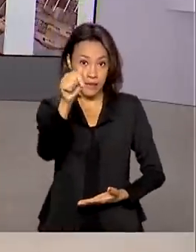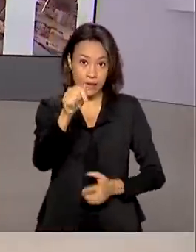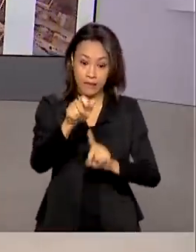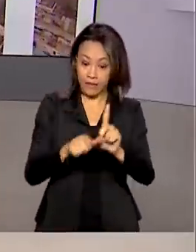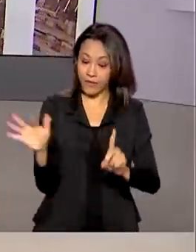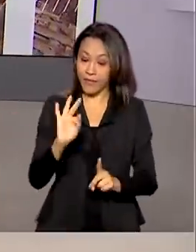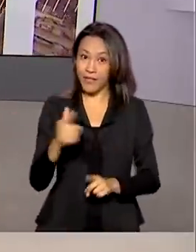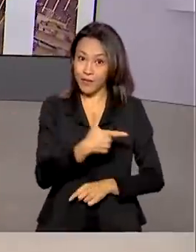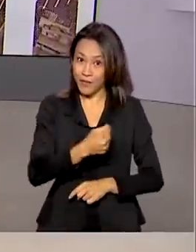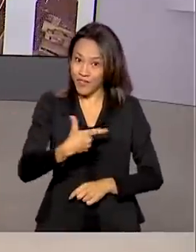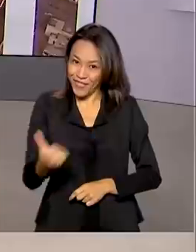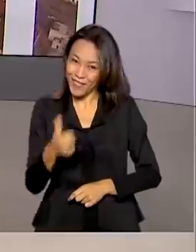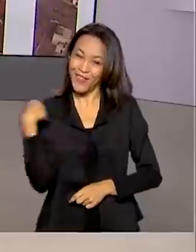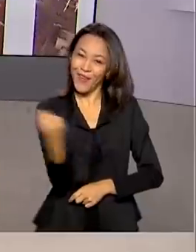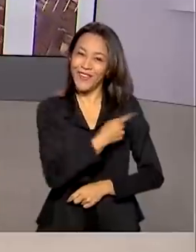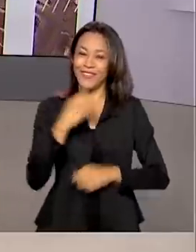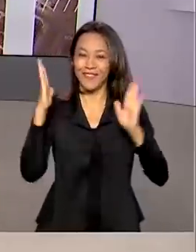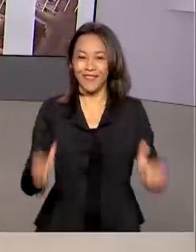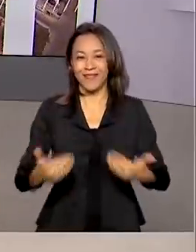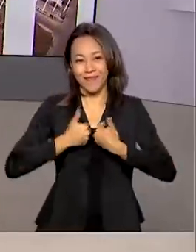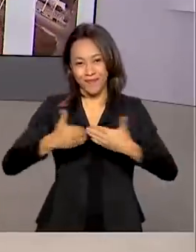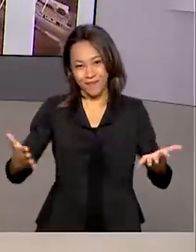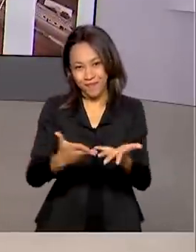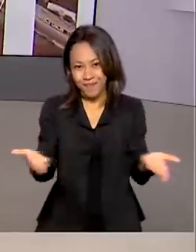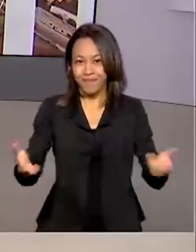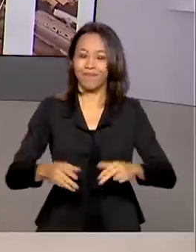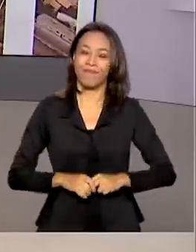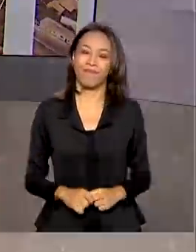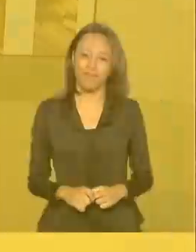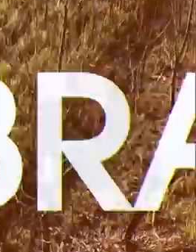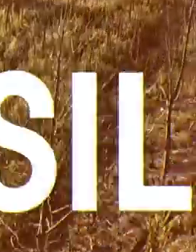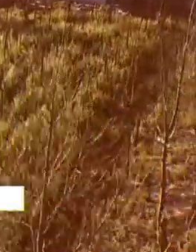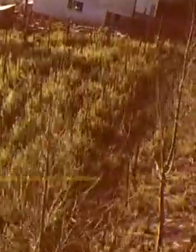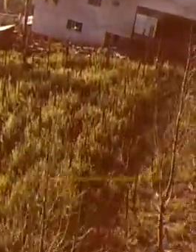fevereiro de 2021. O Brasil em Dia está começando.